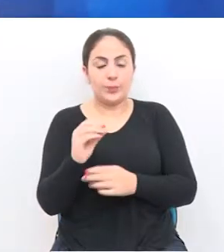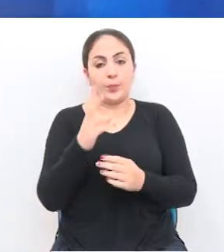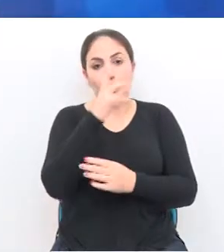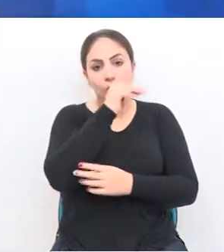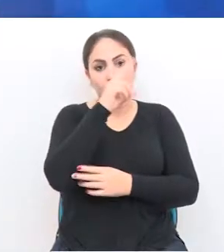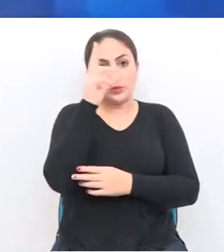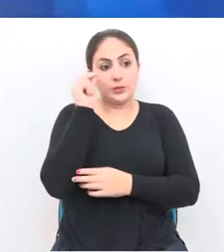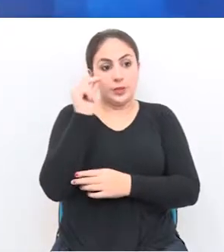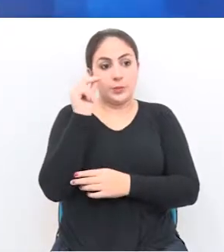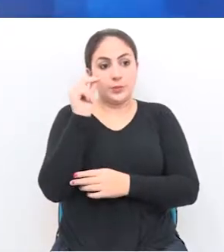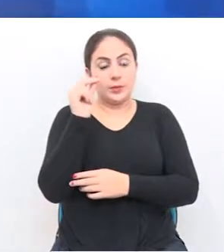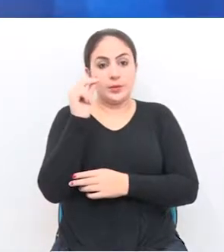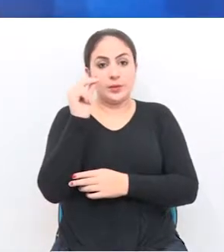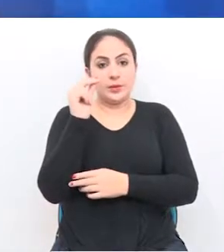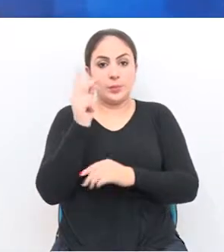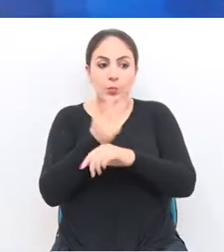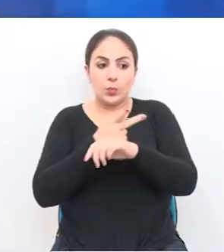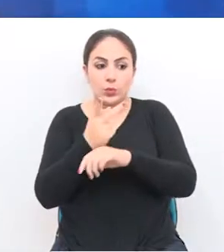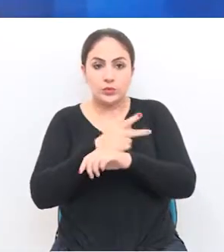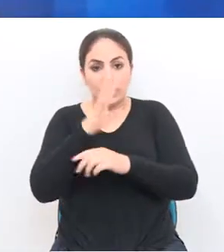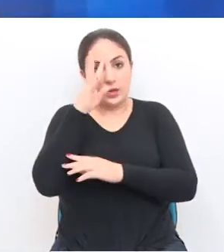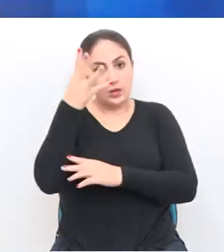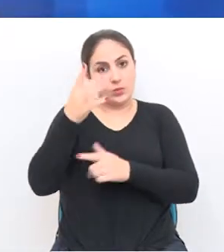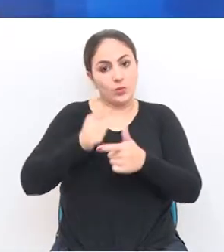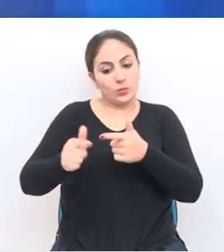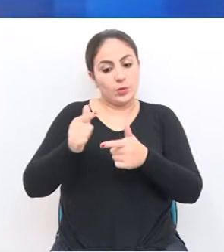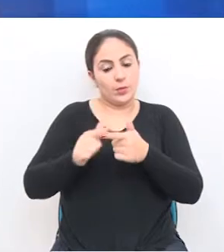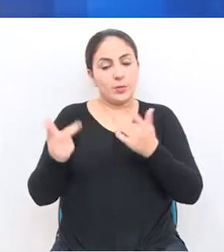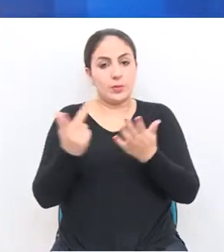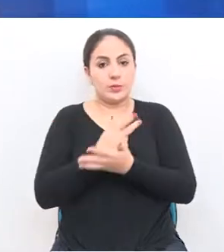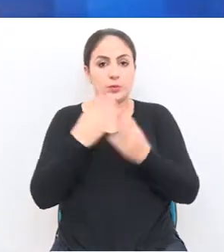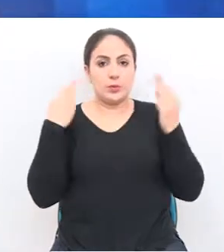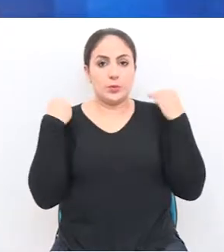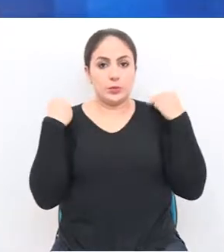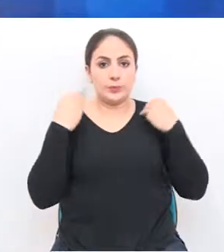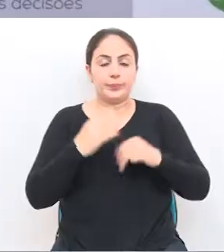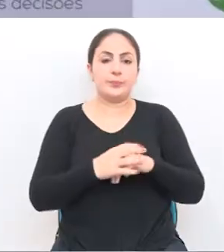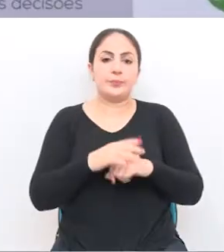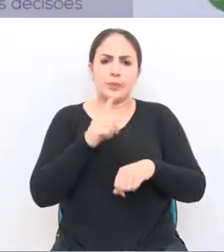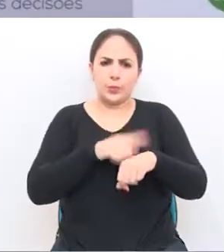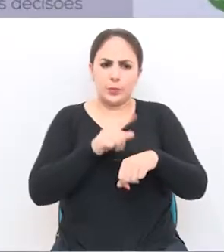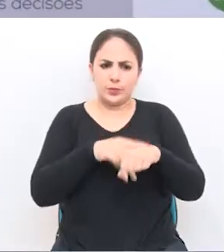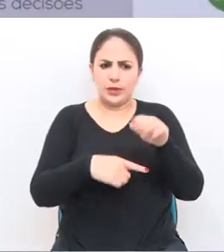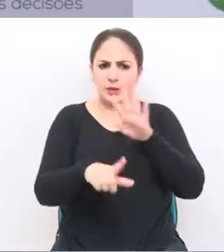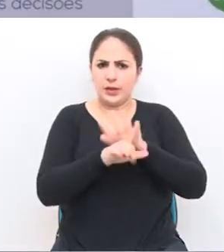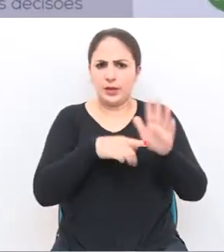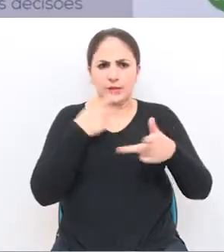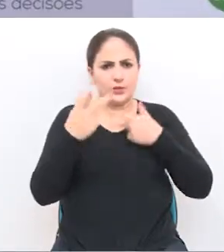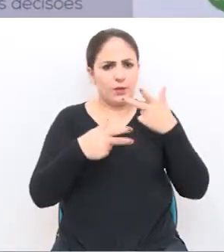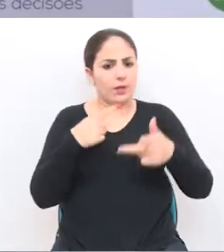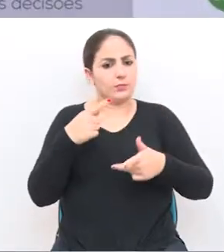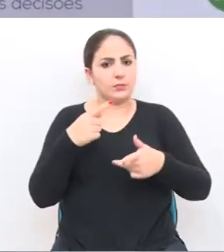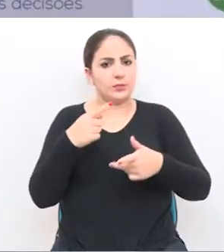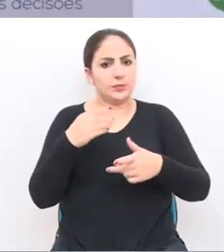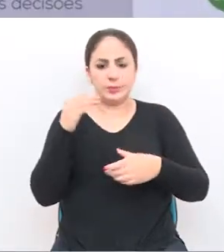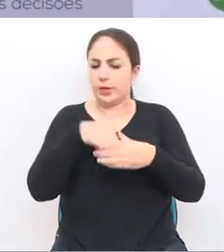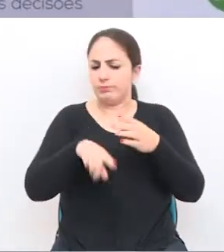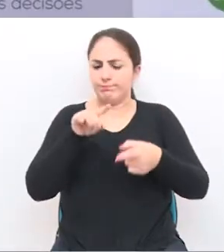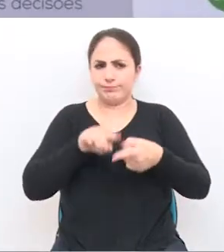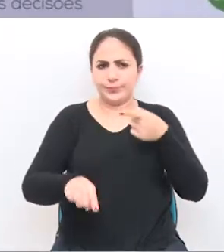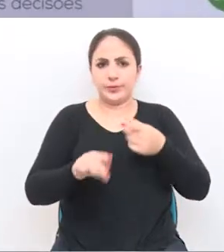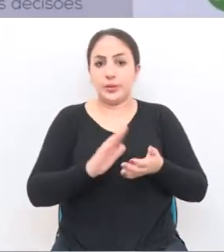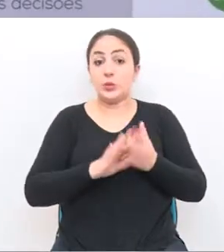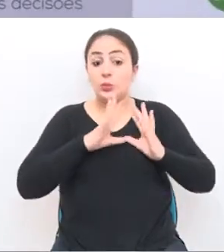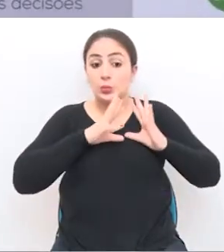Poder Executivo busque reparar os danos causados a estes motoristas. A partir do momento que uma lei é declarada inconstitucional,